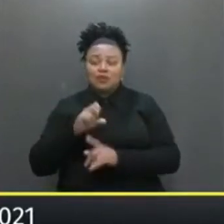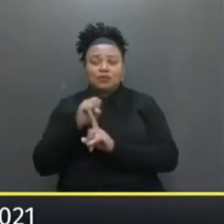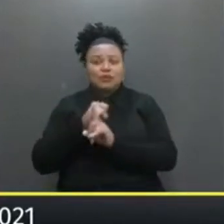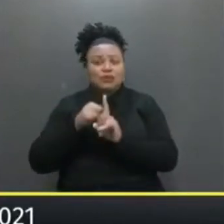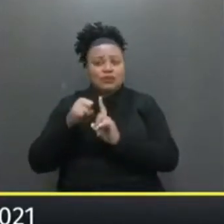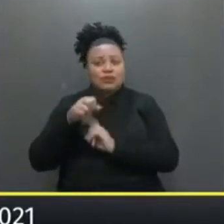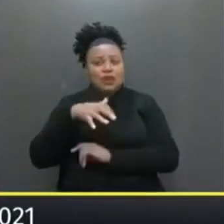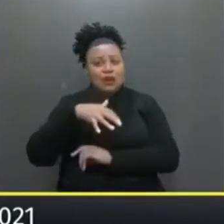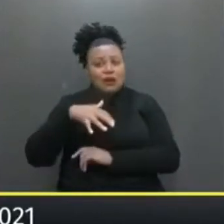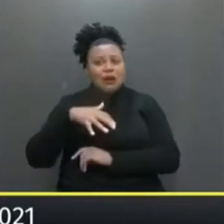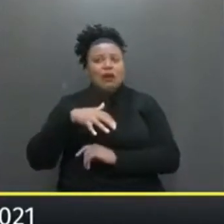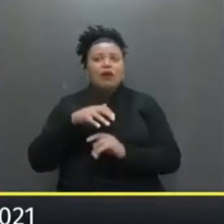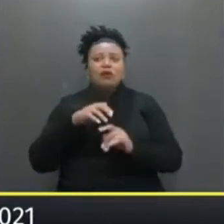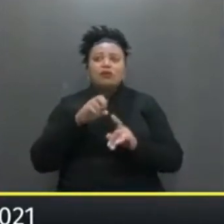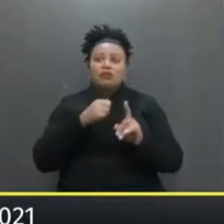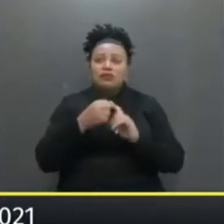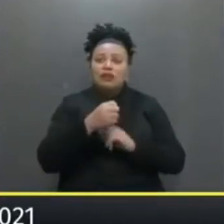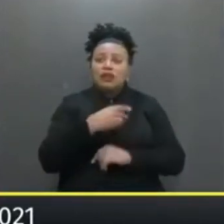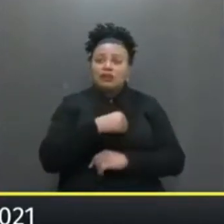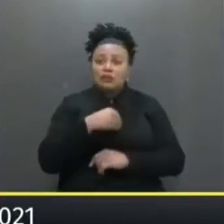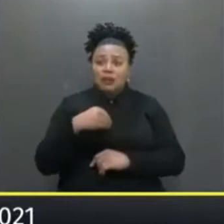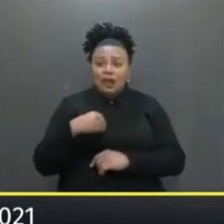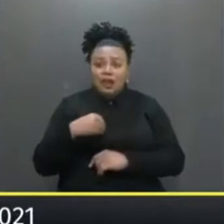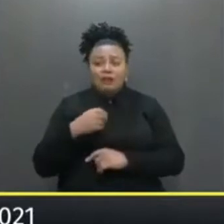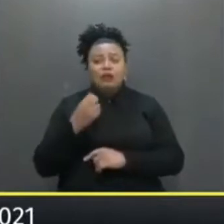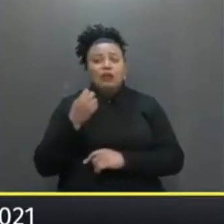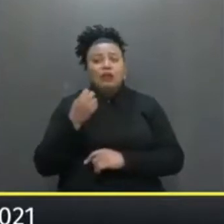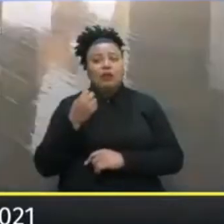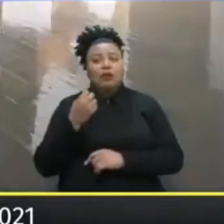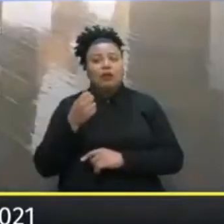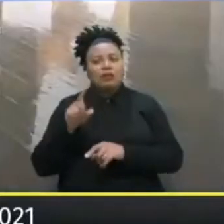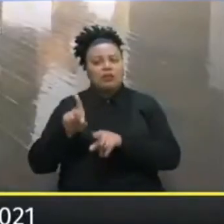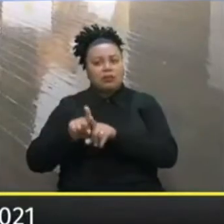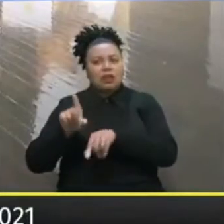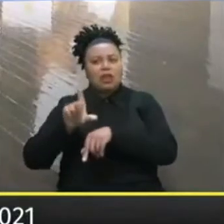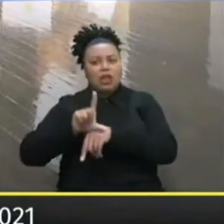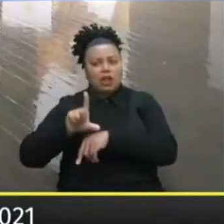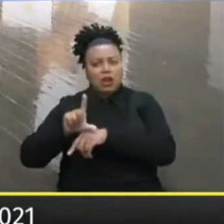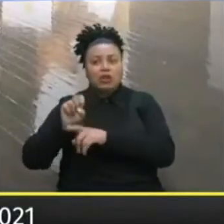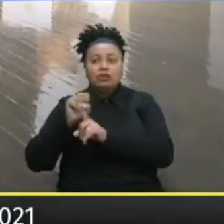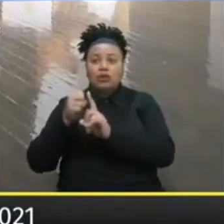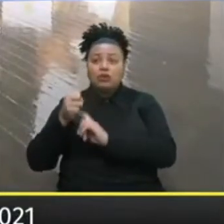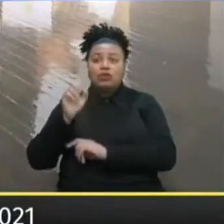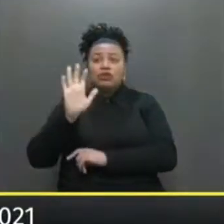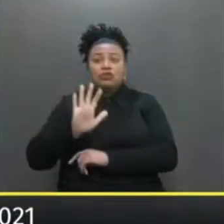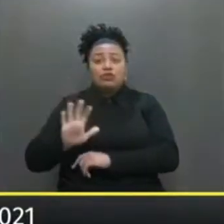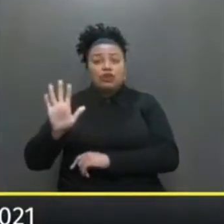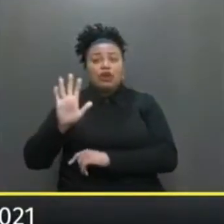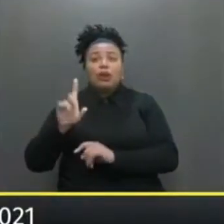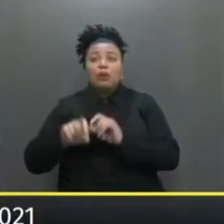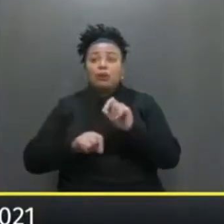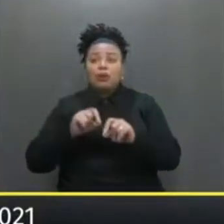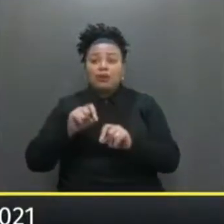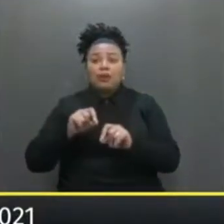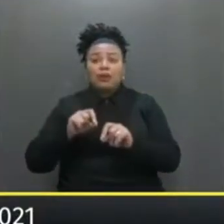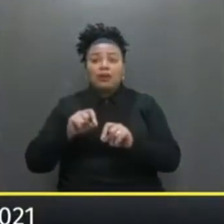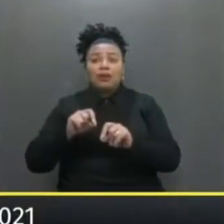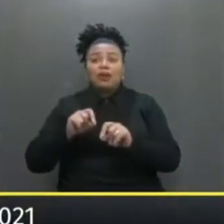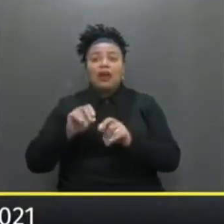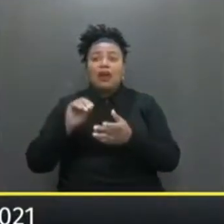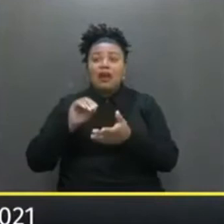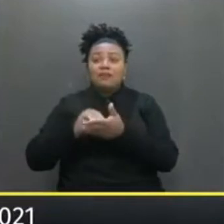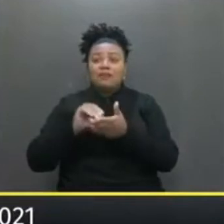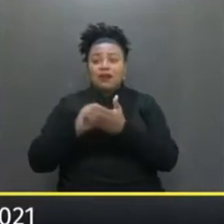a sociedade Seja para a sociedade Médica Seja Provavelmente Para os lojistas Ou a sociedade Em geral Foi a questão De não ter